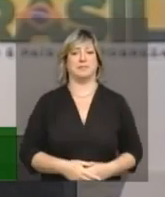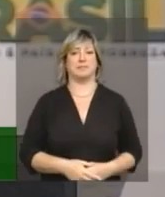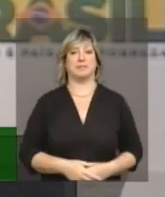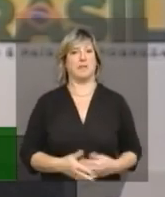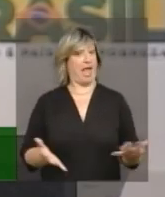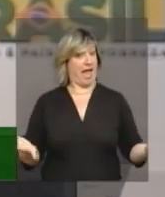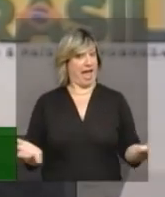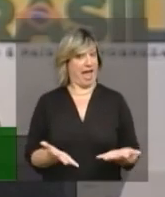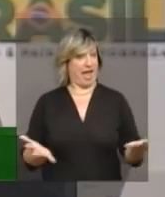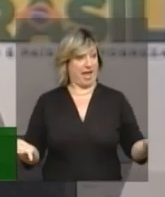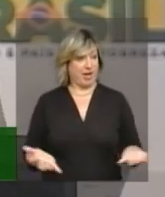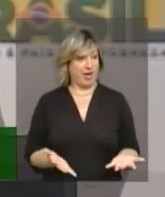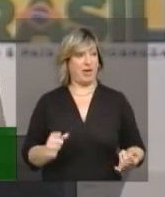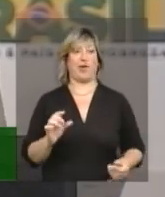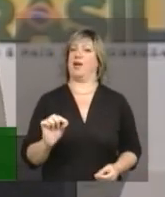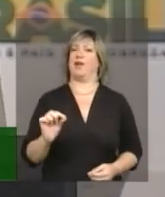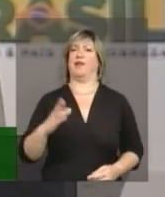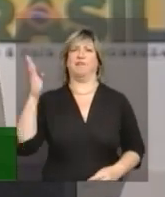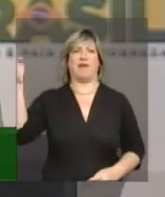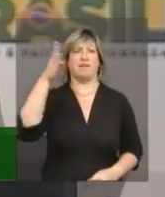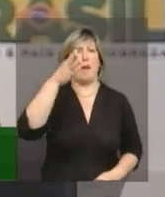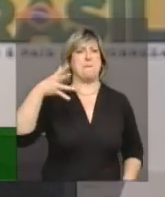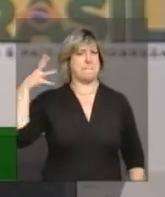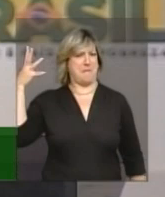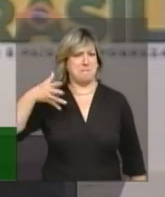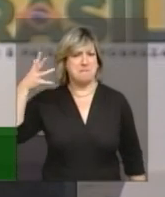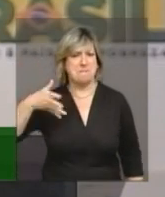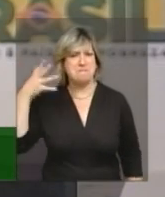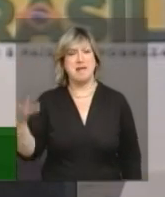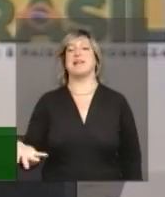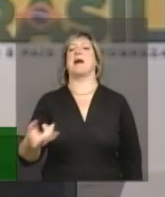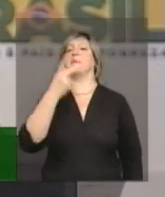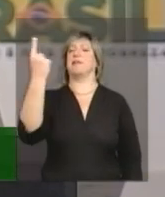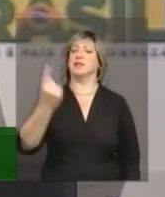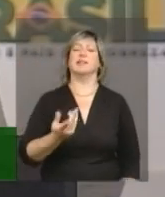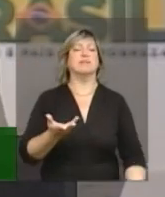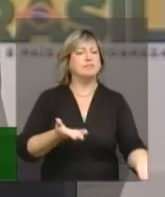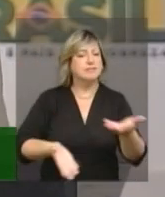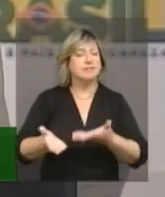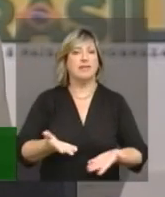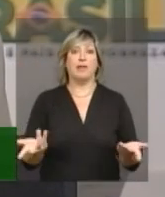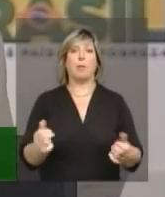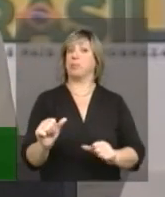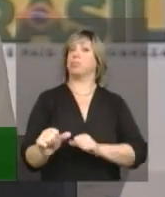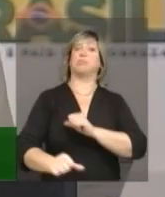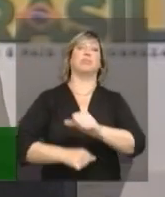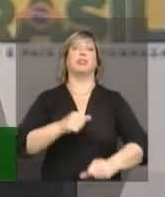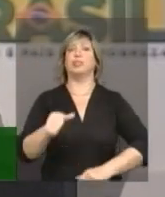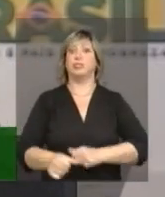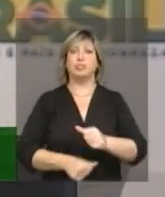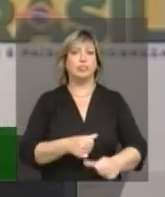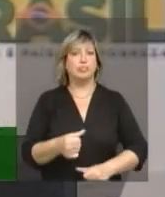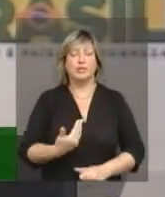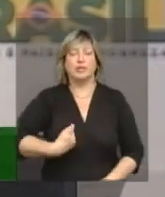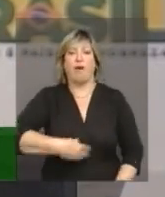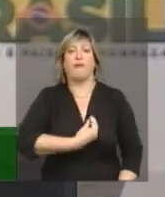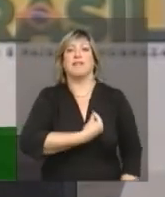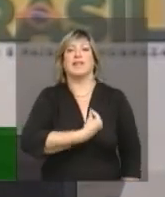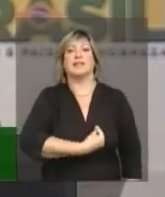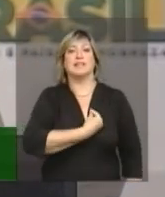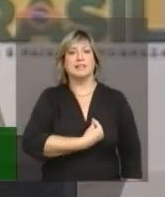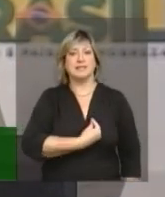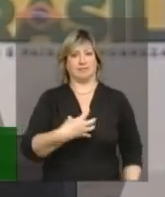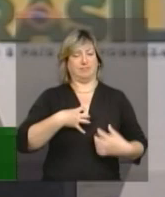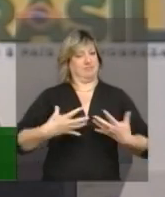Hoje em dia, a gente vai nas palestras, fala, atende o povo que vai lá. Então, muda, muda toda a característica de vida nossa,